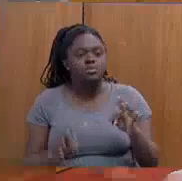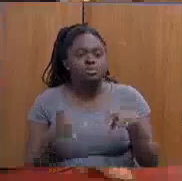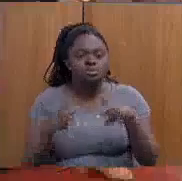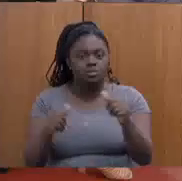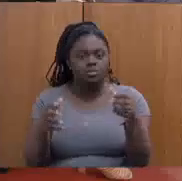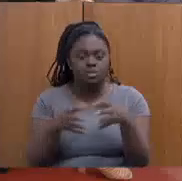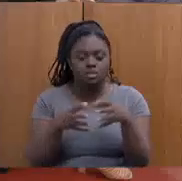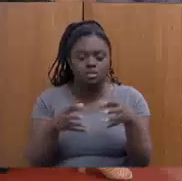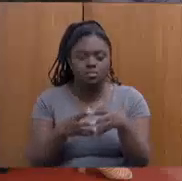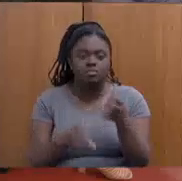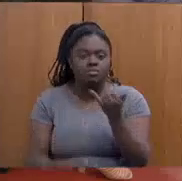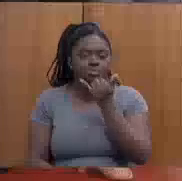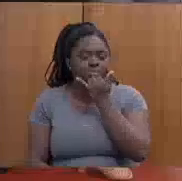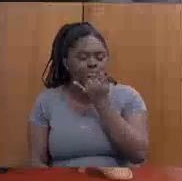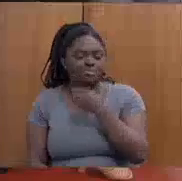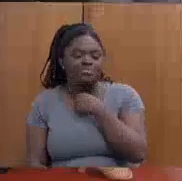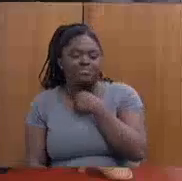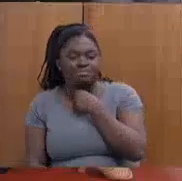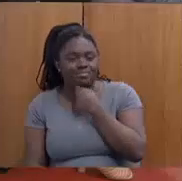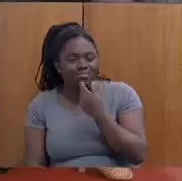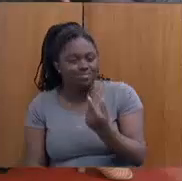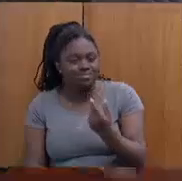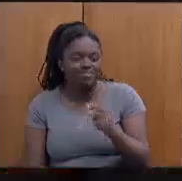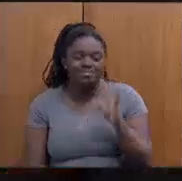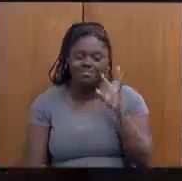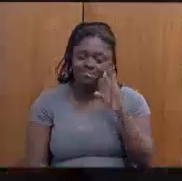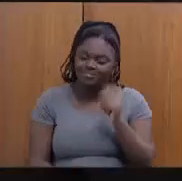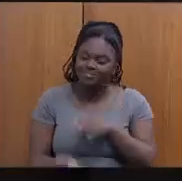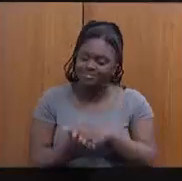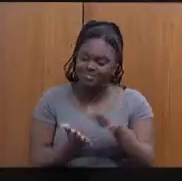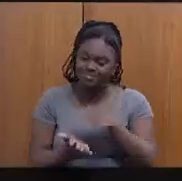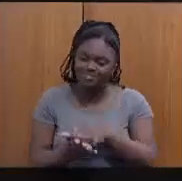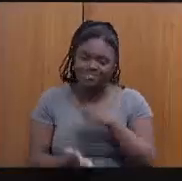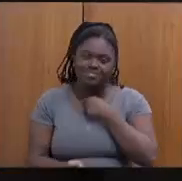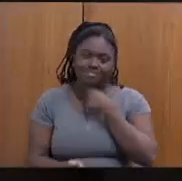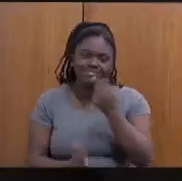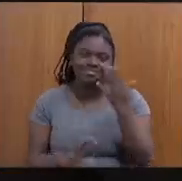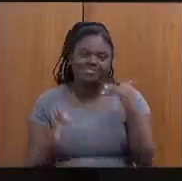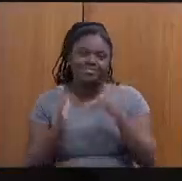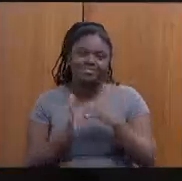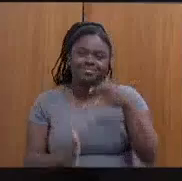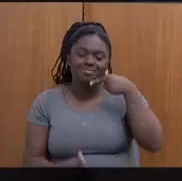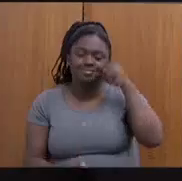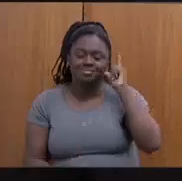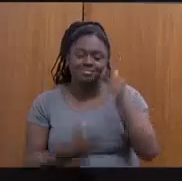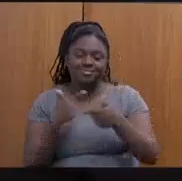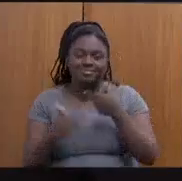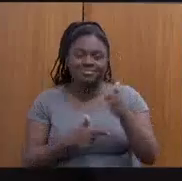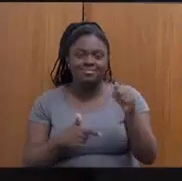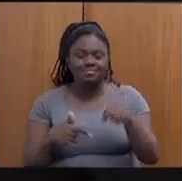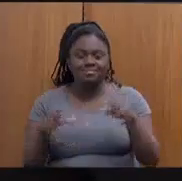Eu peço desculpas pela voz. Acho que eu gastei a voz toda ontem dos trabalhos aqui da Assembleia.